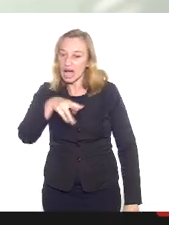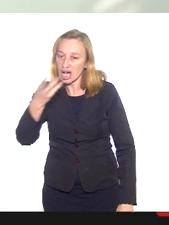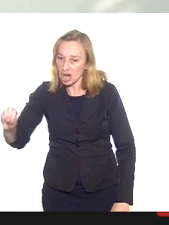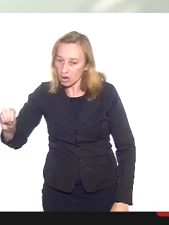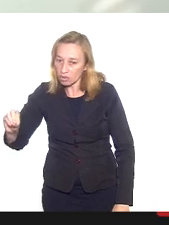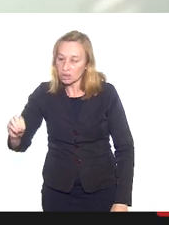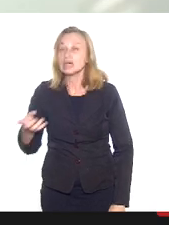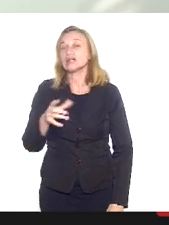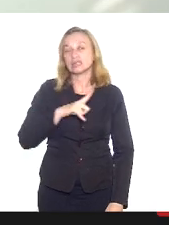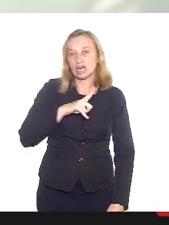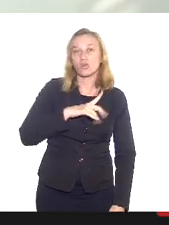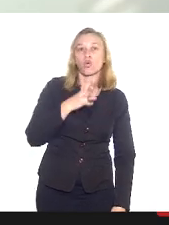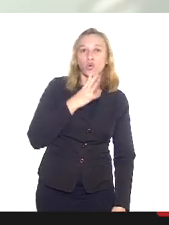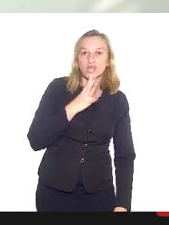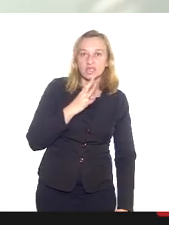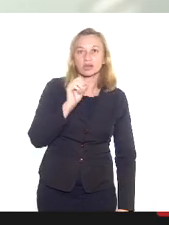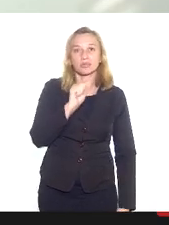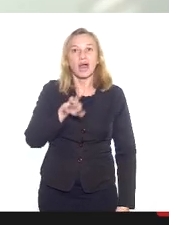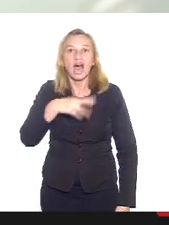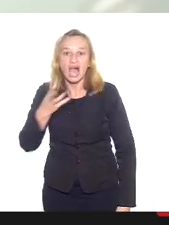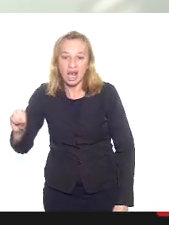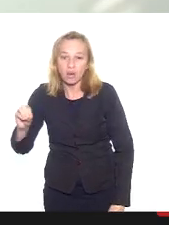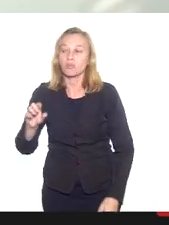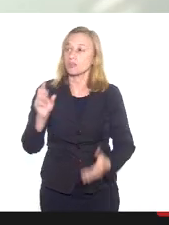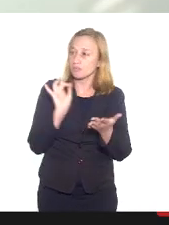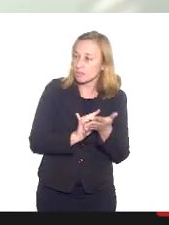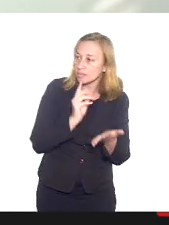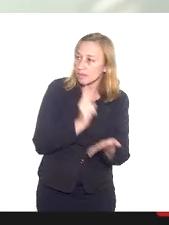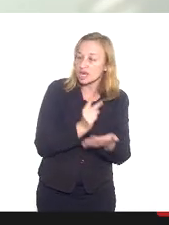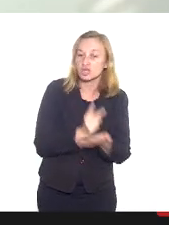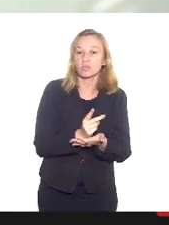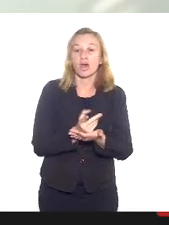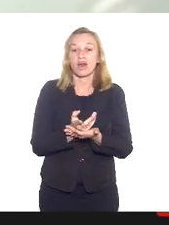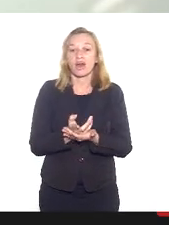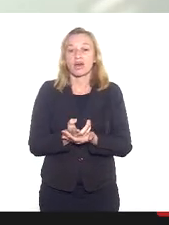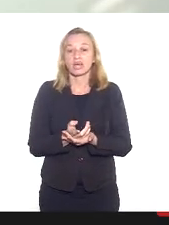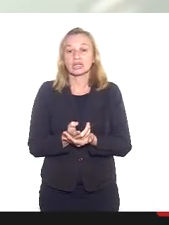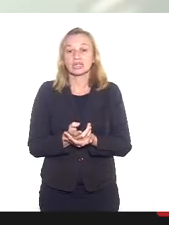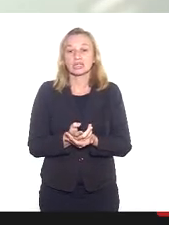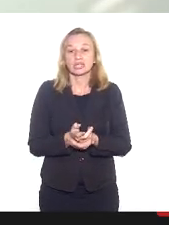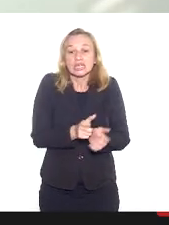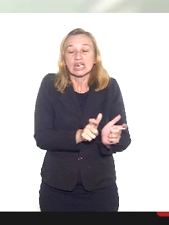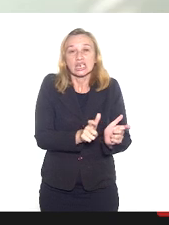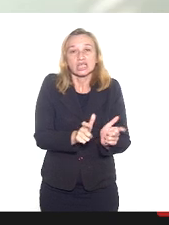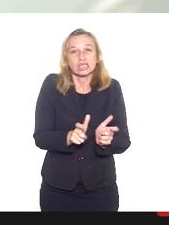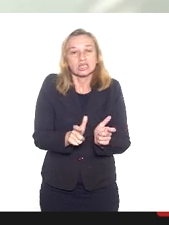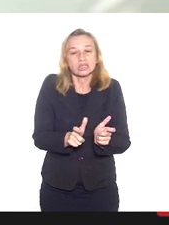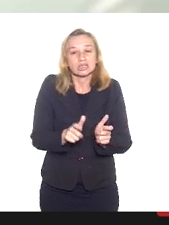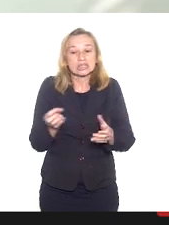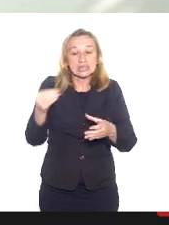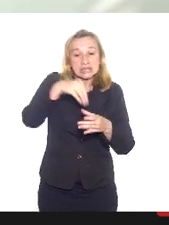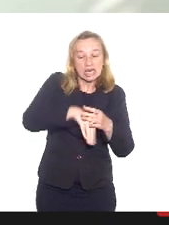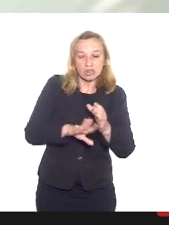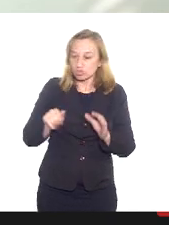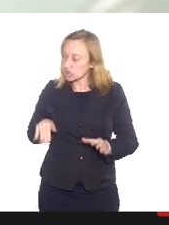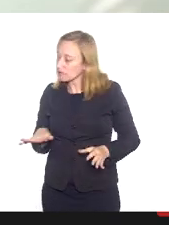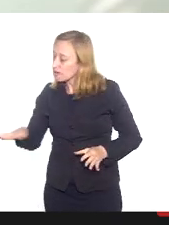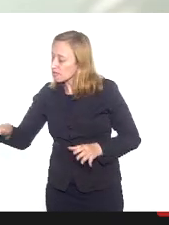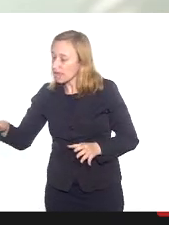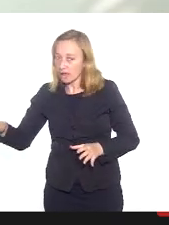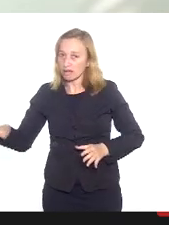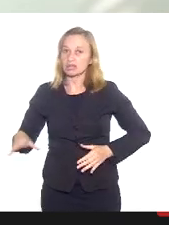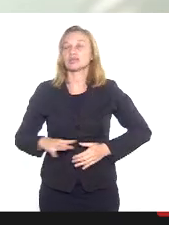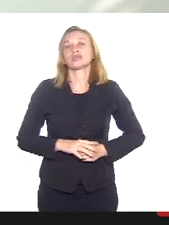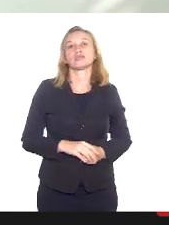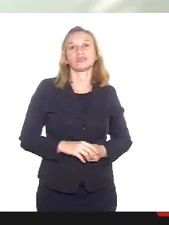a gente tem conhecimento dos barracões mesmo, e são dentro das comunidades, são dentro das